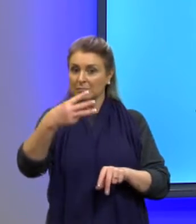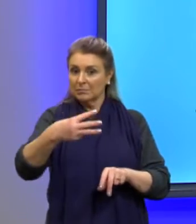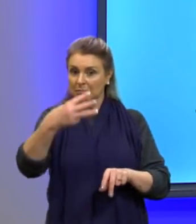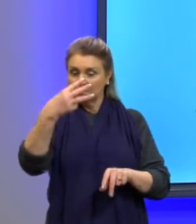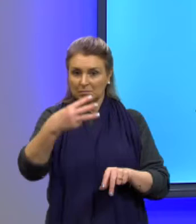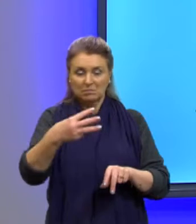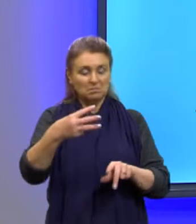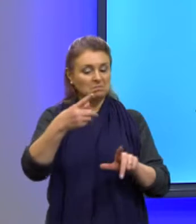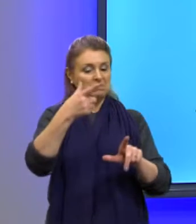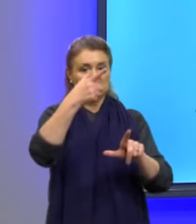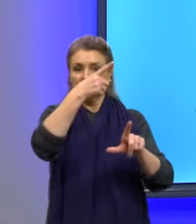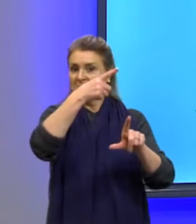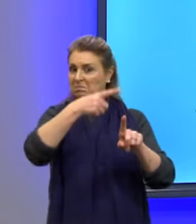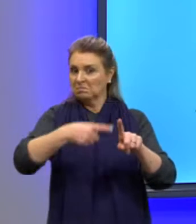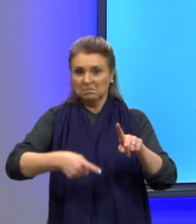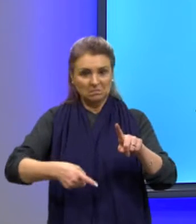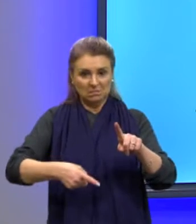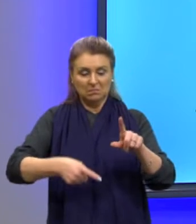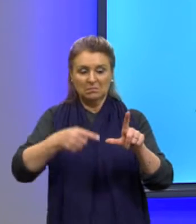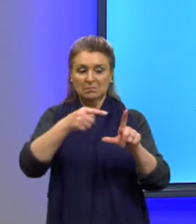quando ele não corta o eixo do X.